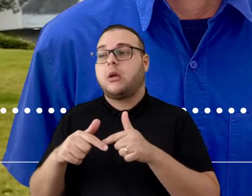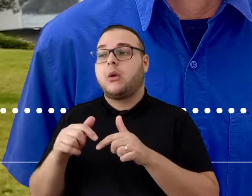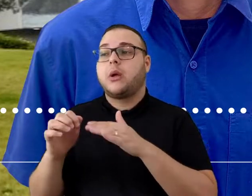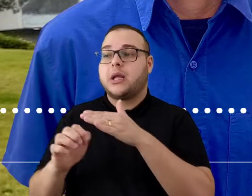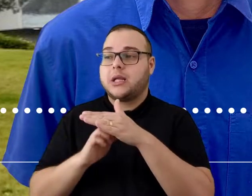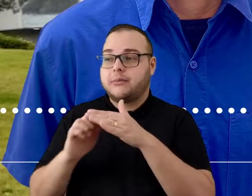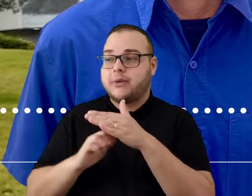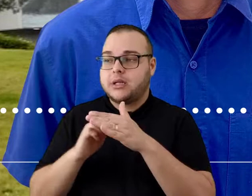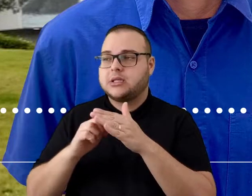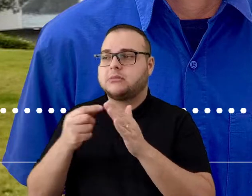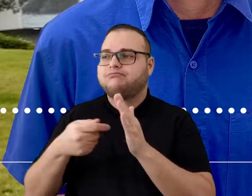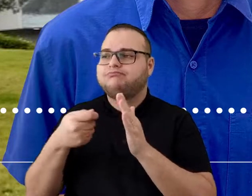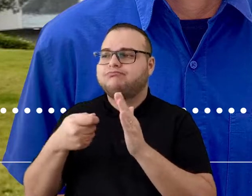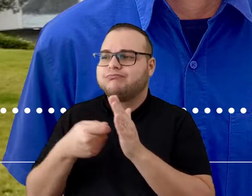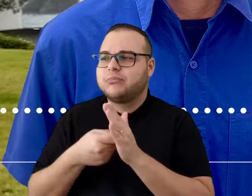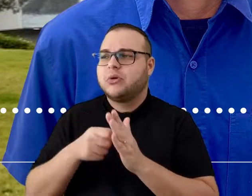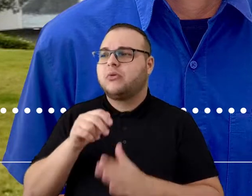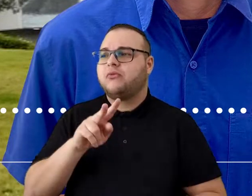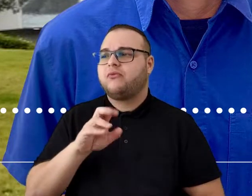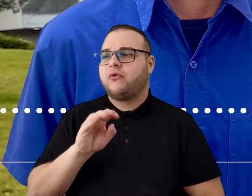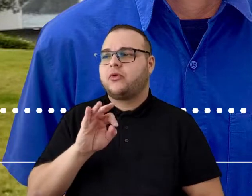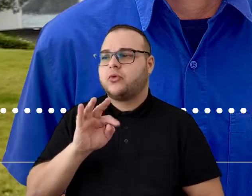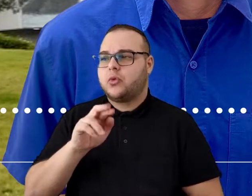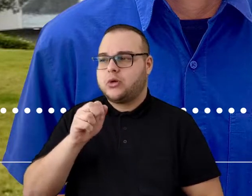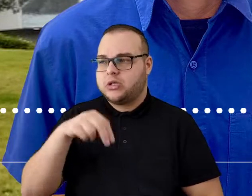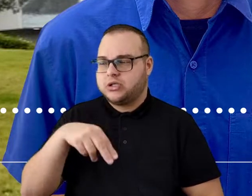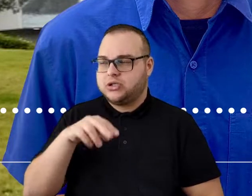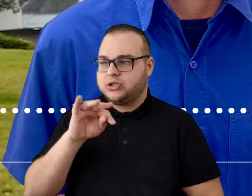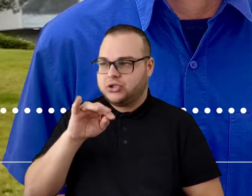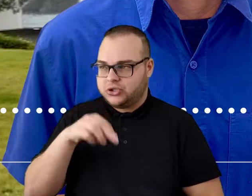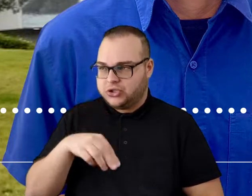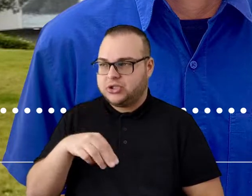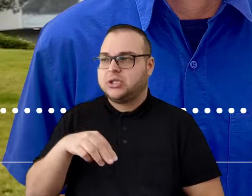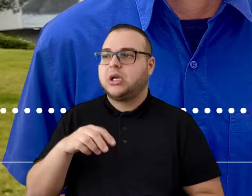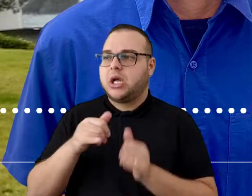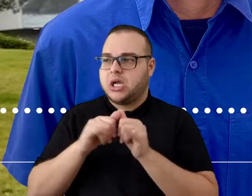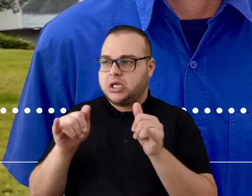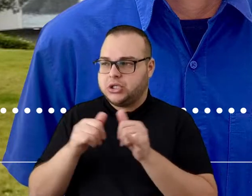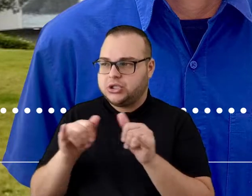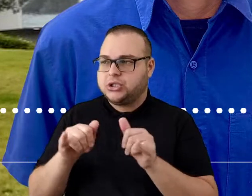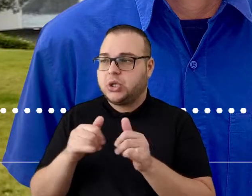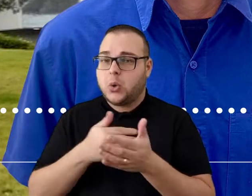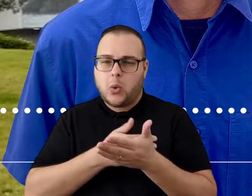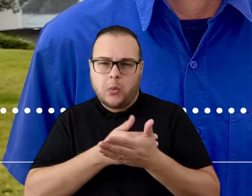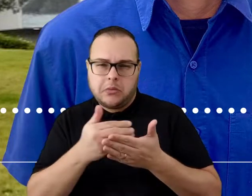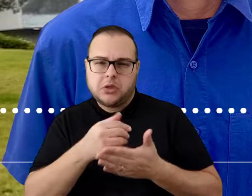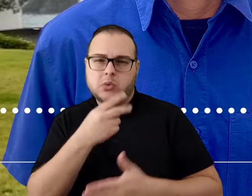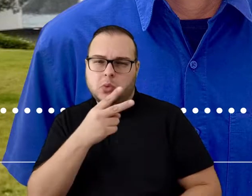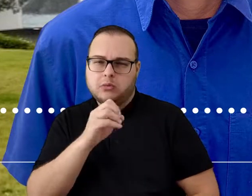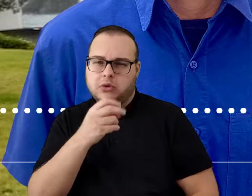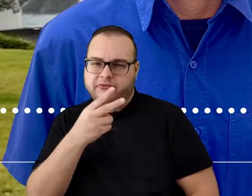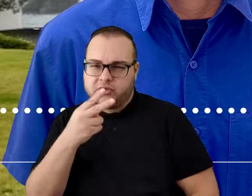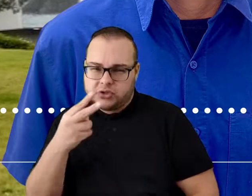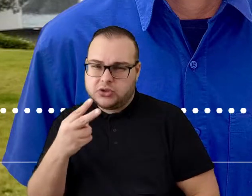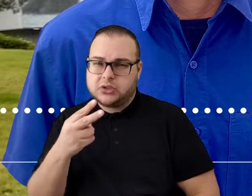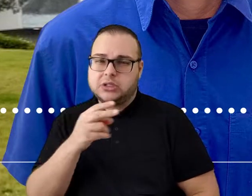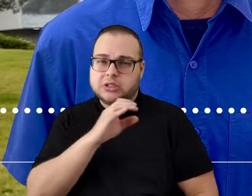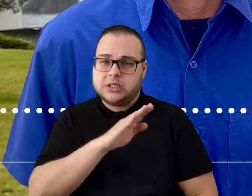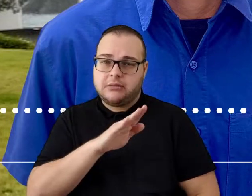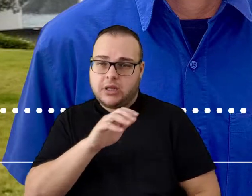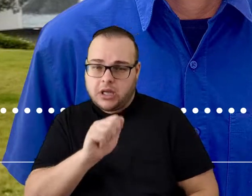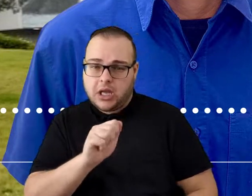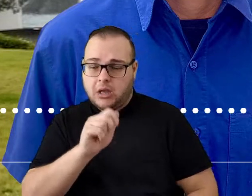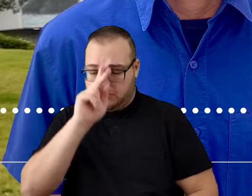em uma das empresas investidas do grupo, que é a Votorantinha Energia. Desde o início de 2022, a CBA passou a